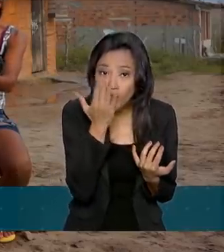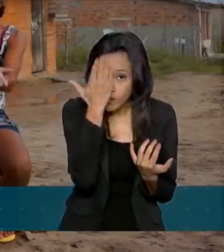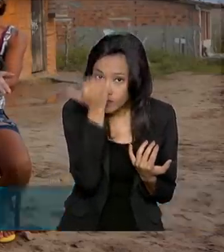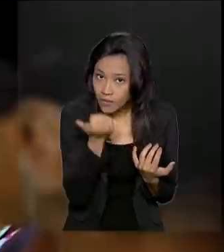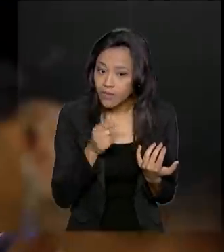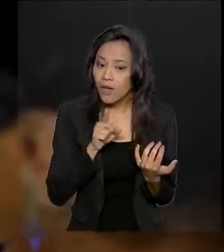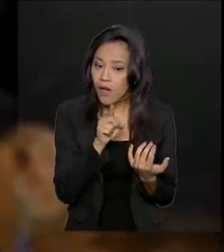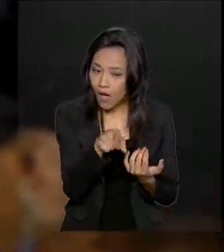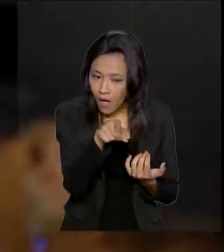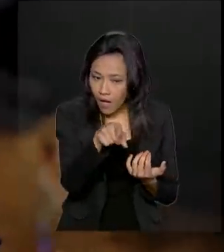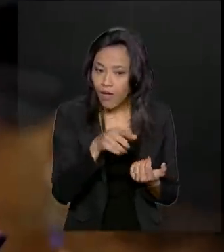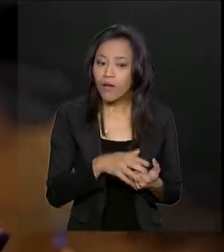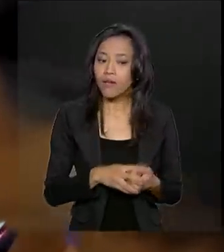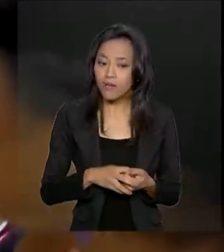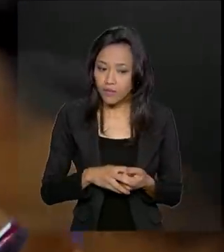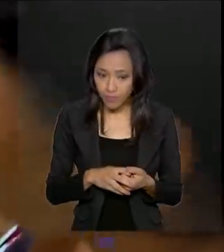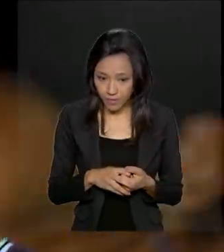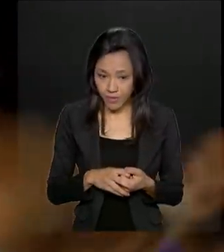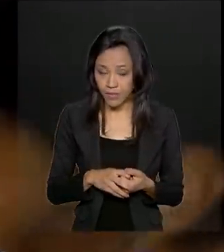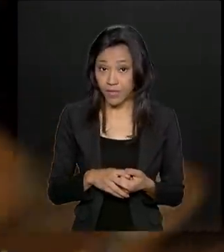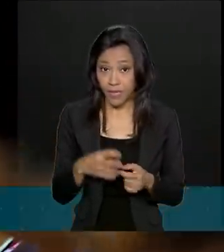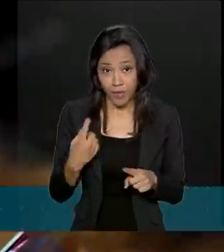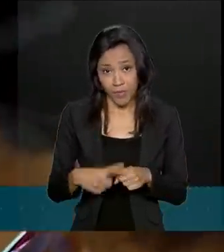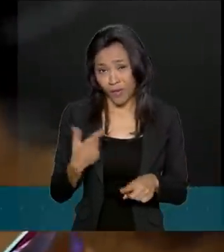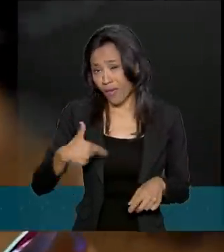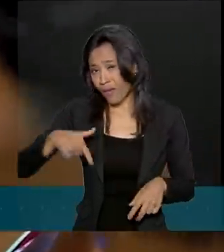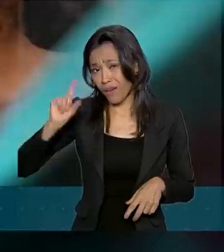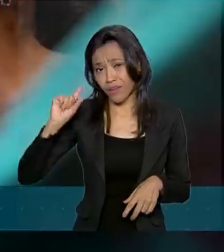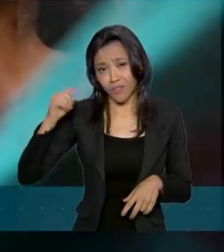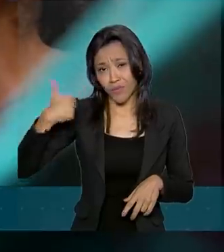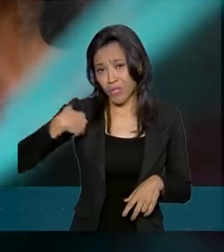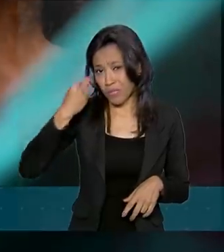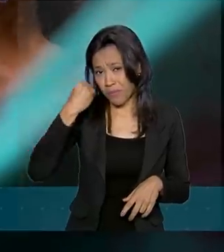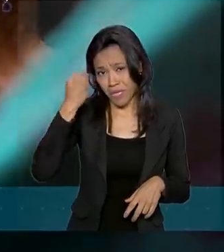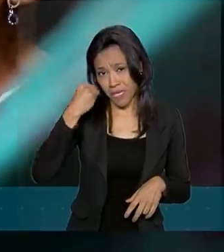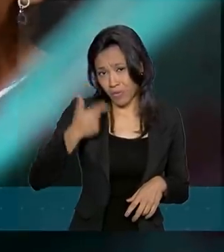os outros não sabiam isso porque eu não tinha experiência das meninas.